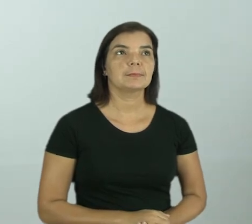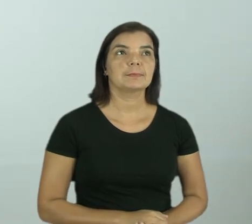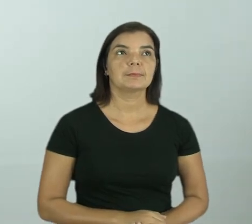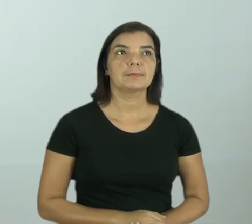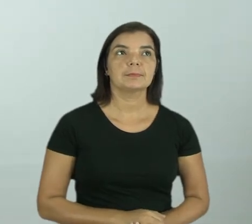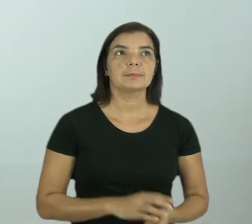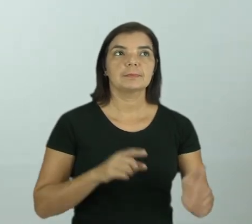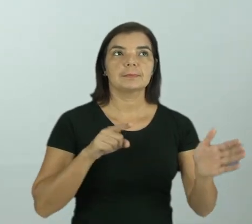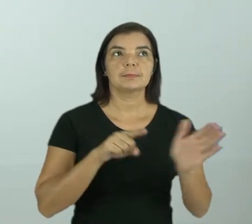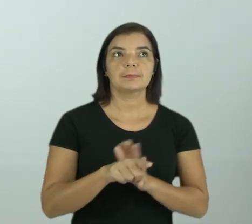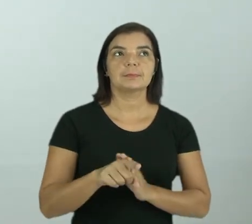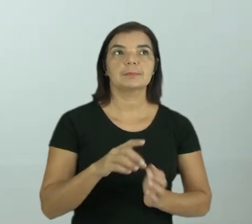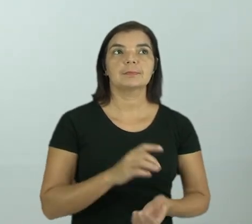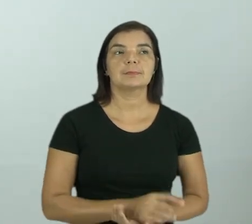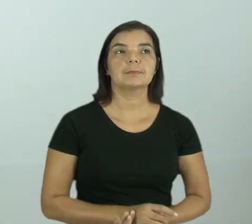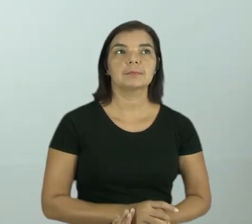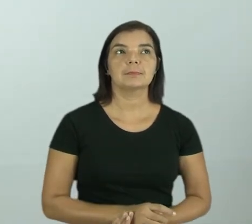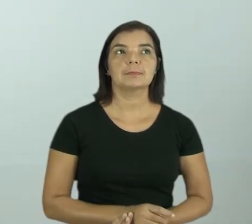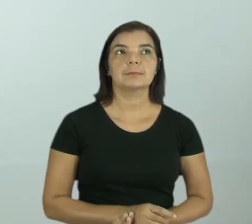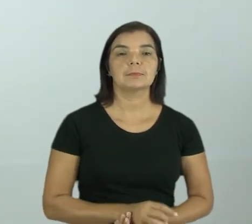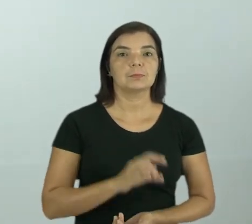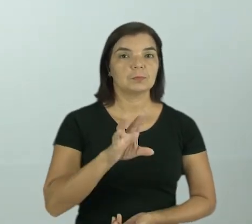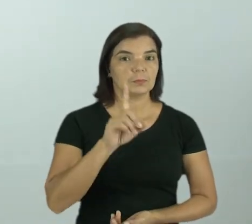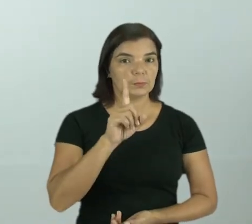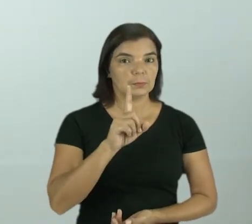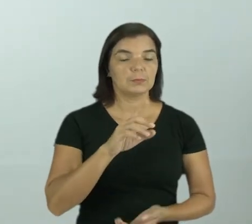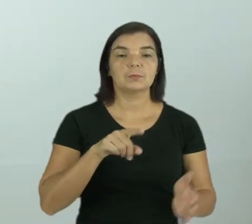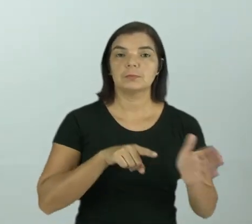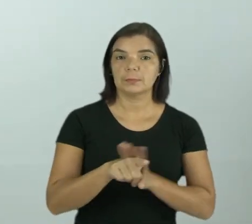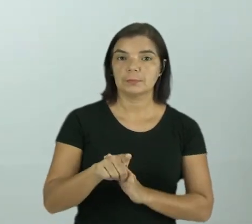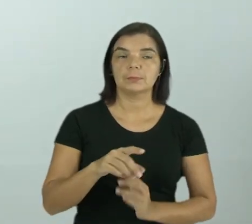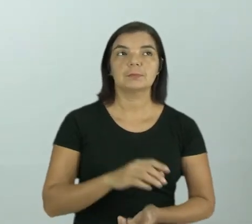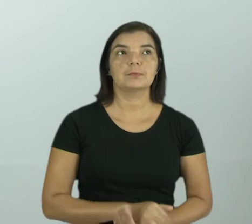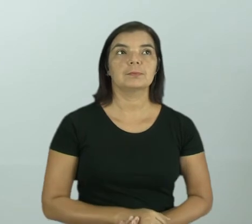Próxima pergunta, preparados? Só mais uma, tá bom?